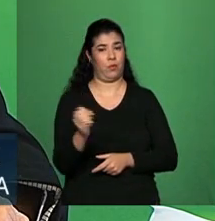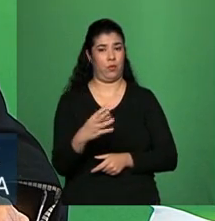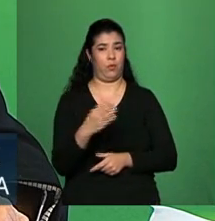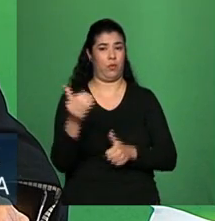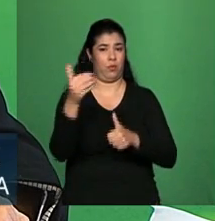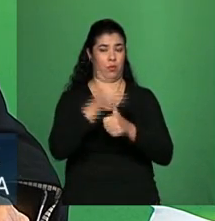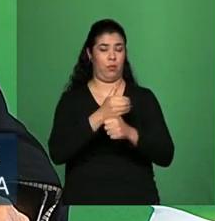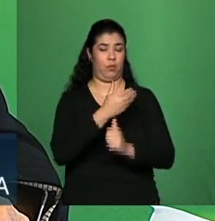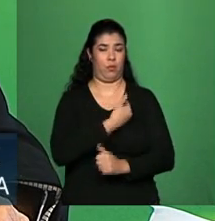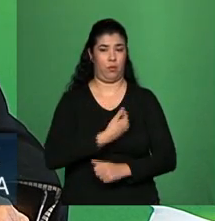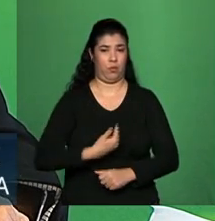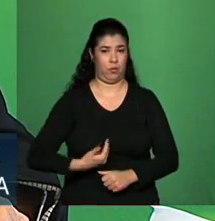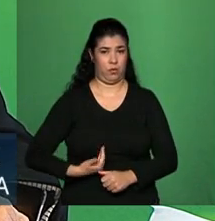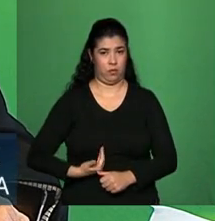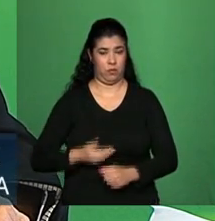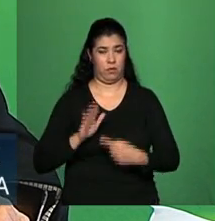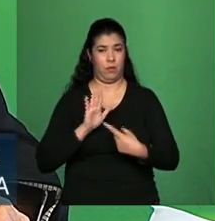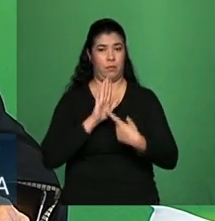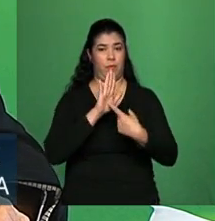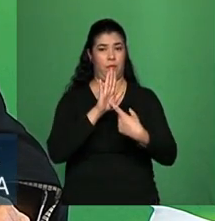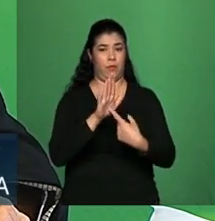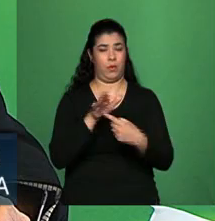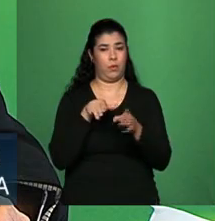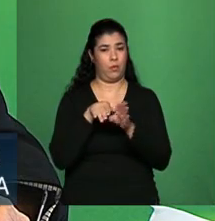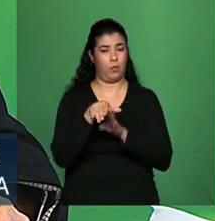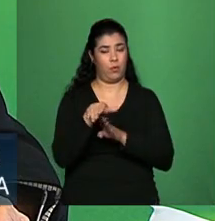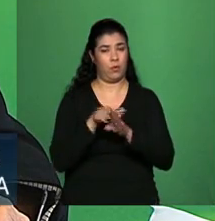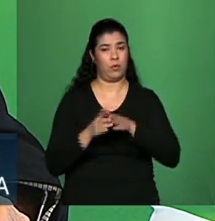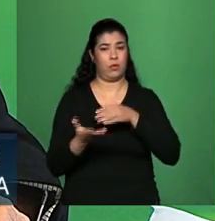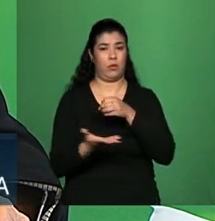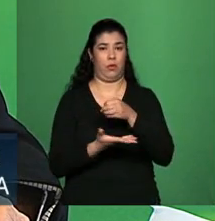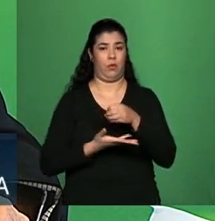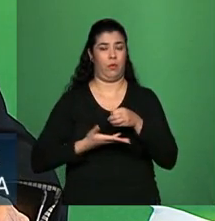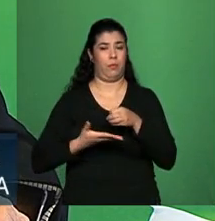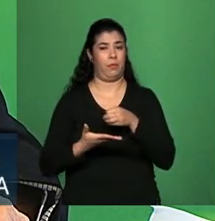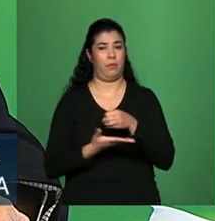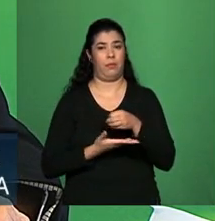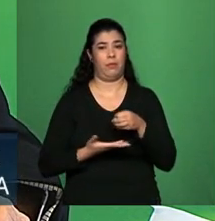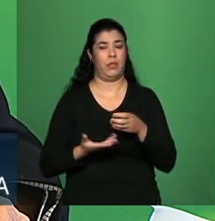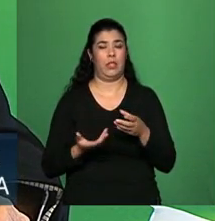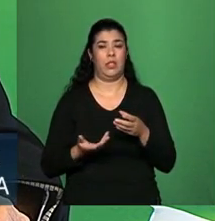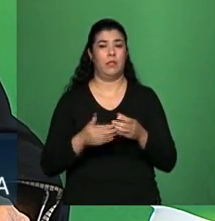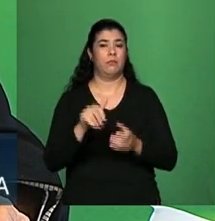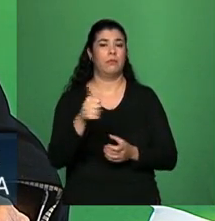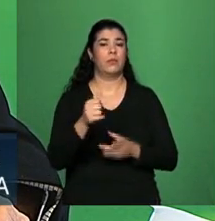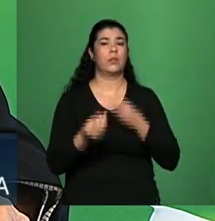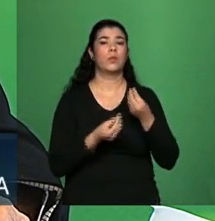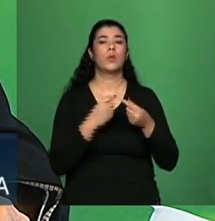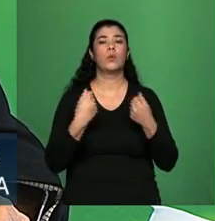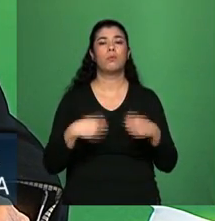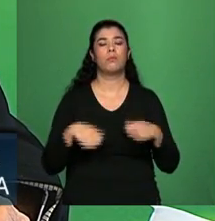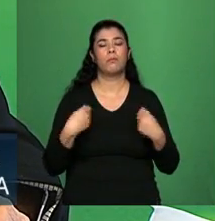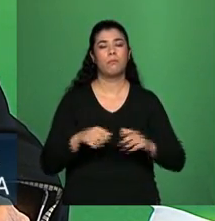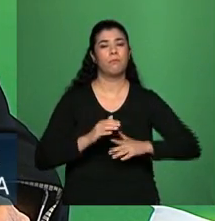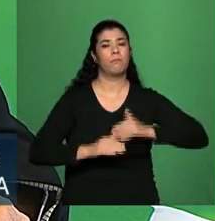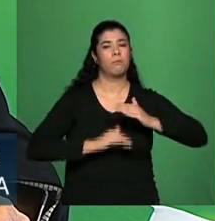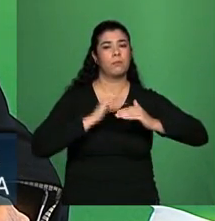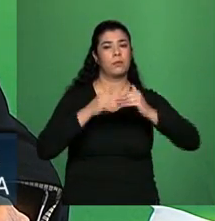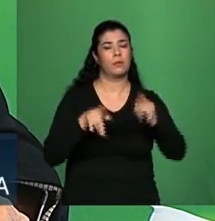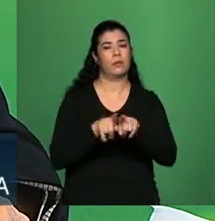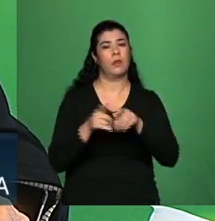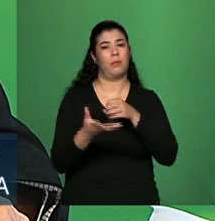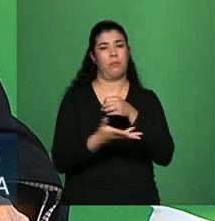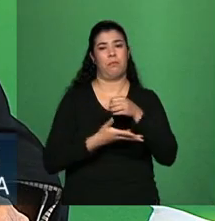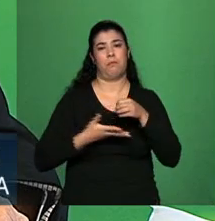indicação e uma base para se eles fizeram o eles acharam que venha a ser necessário, mas uma base